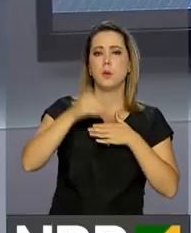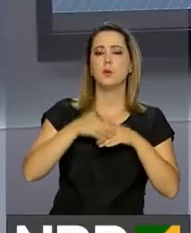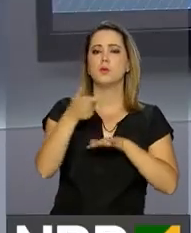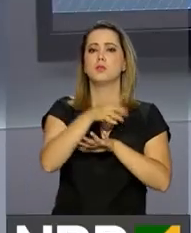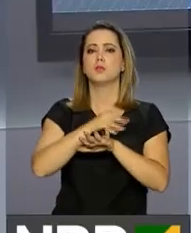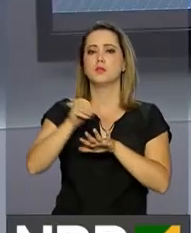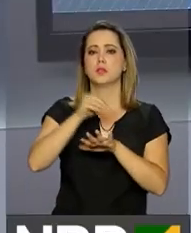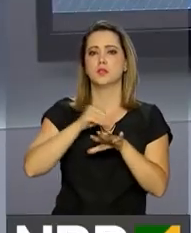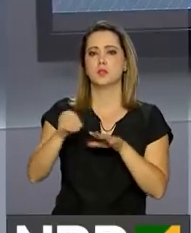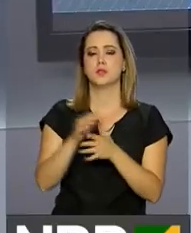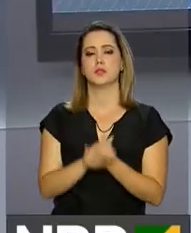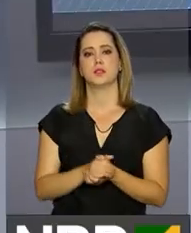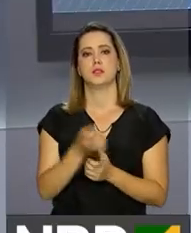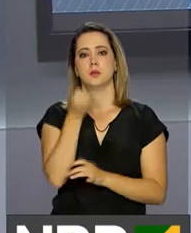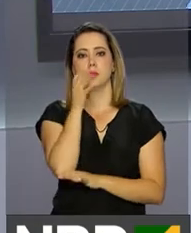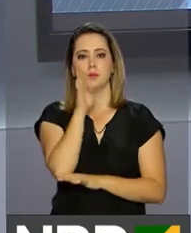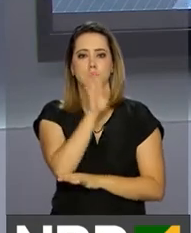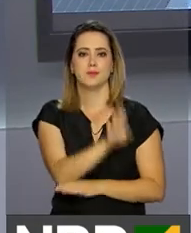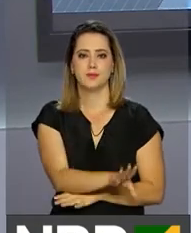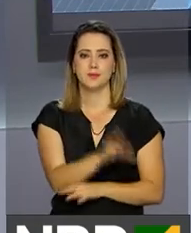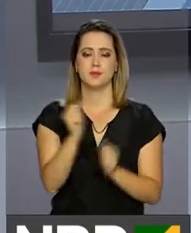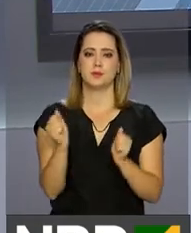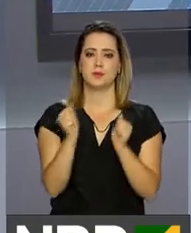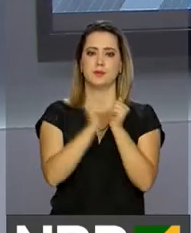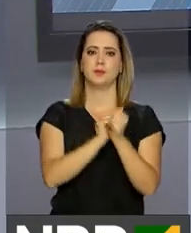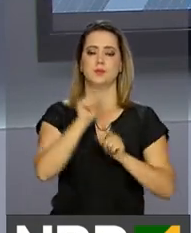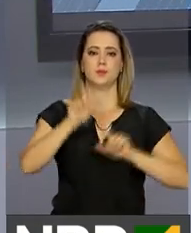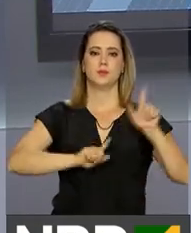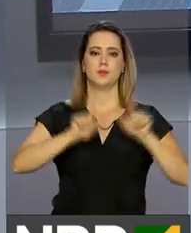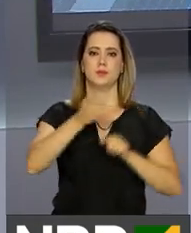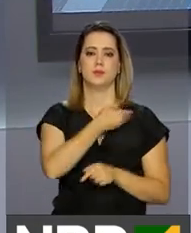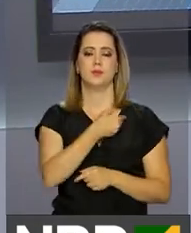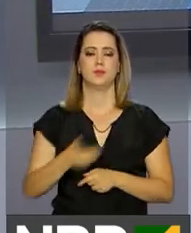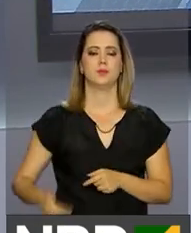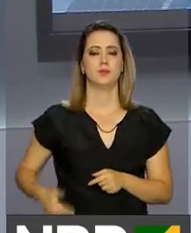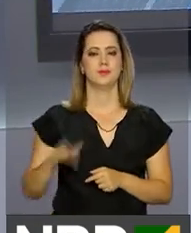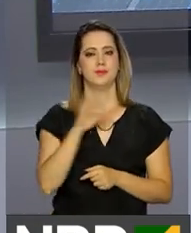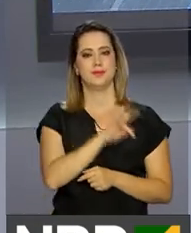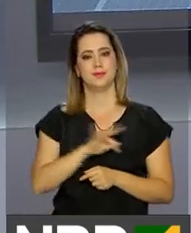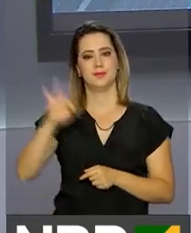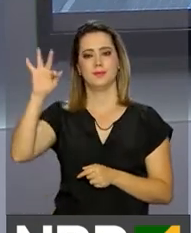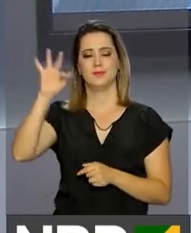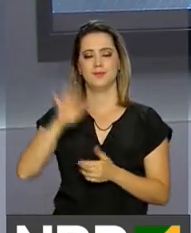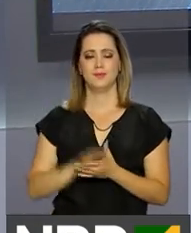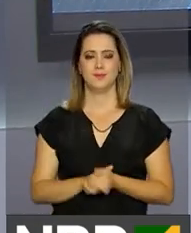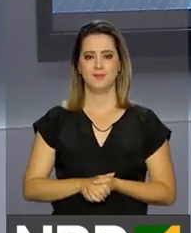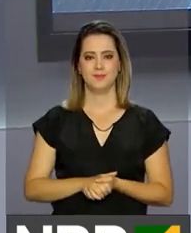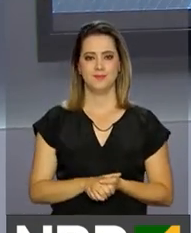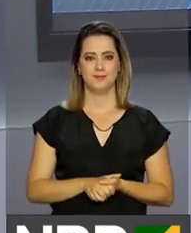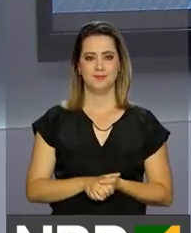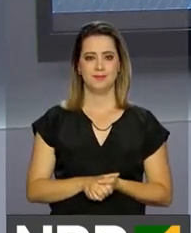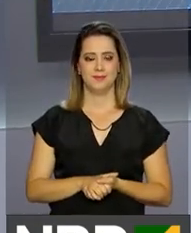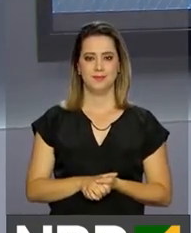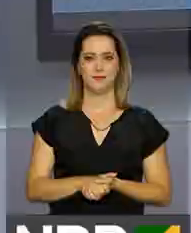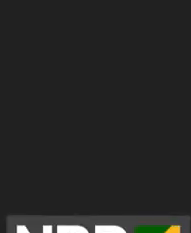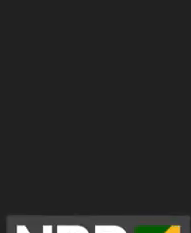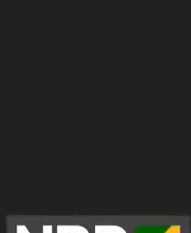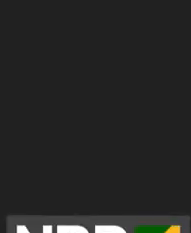momento com outras informações. Uma boa tarde para você e continue com a gente na NBR, a TV do Governo Federal.